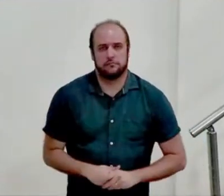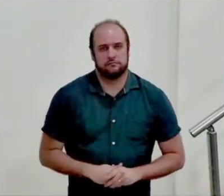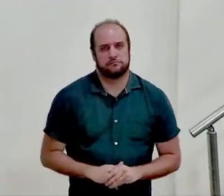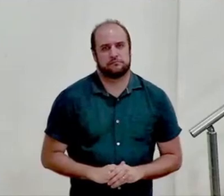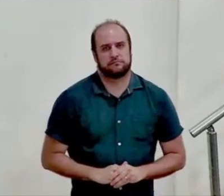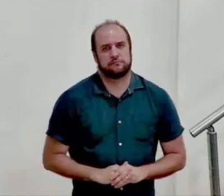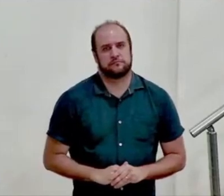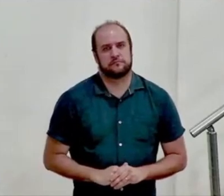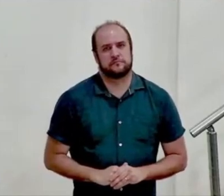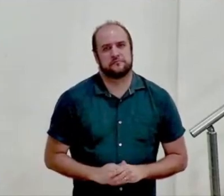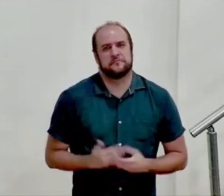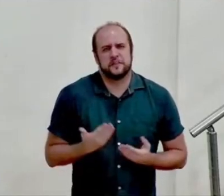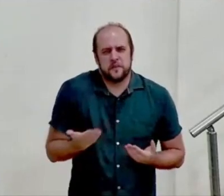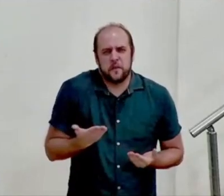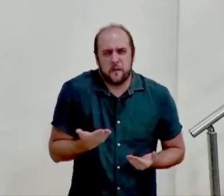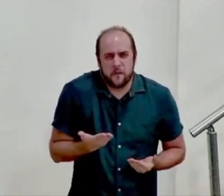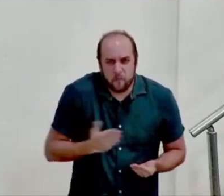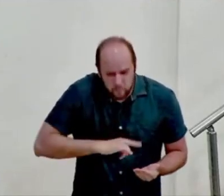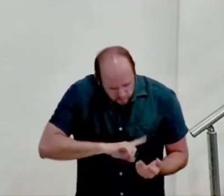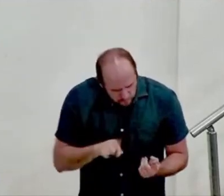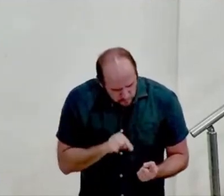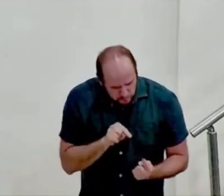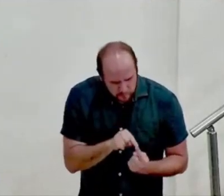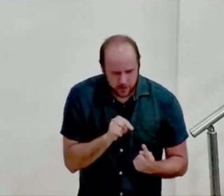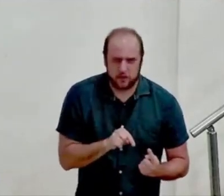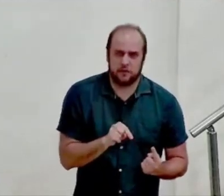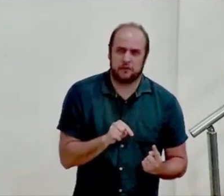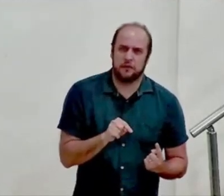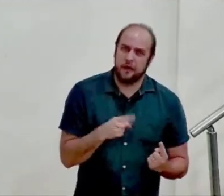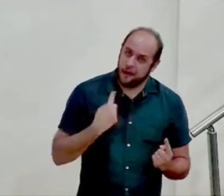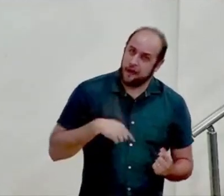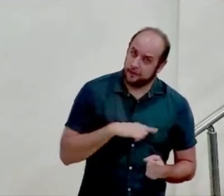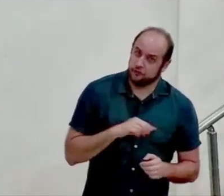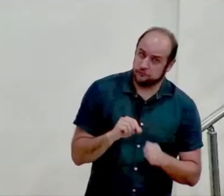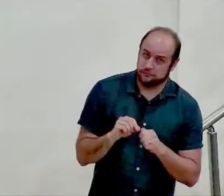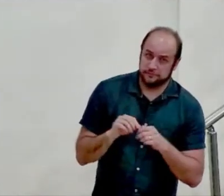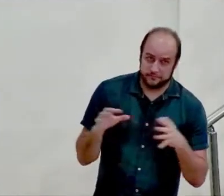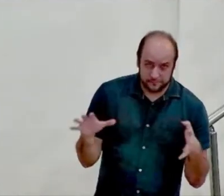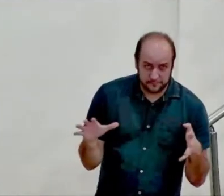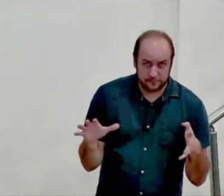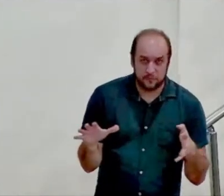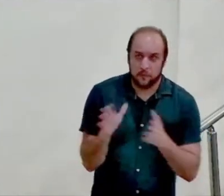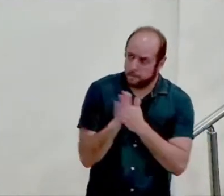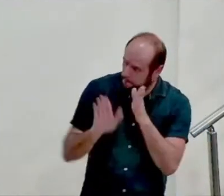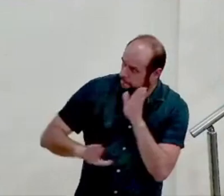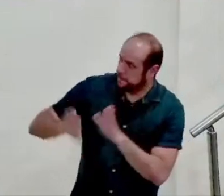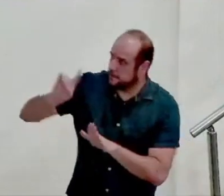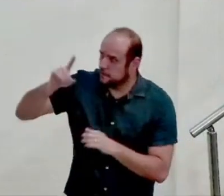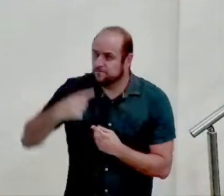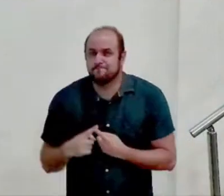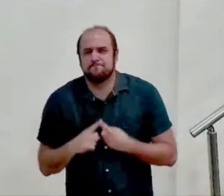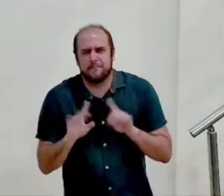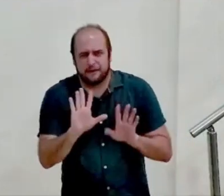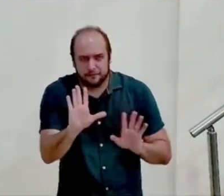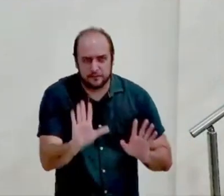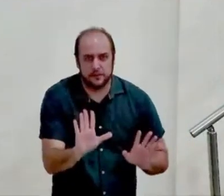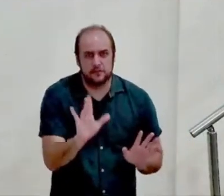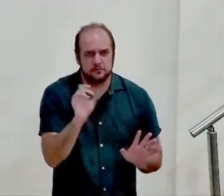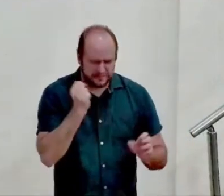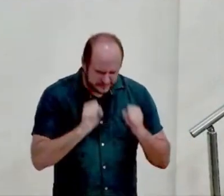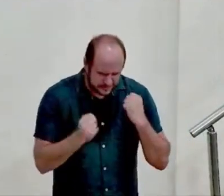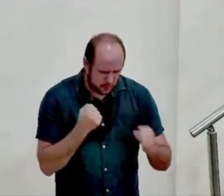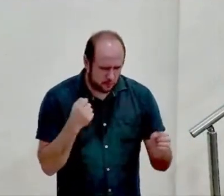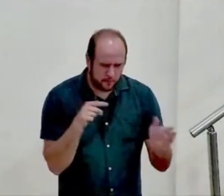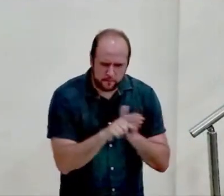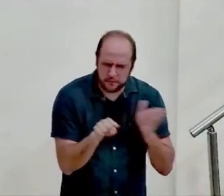E este é o ponto, queridos. Nós fomos criados para adorar a Deus. Agora, o salmista se pergunta quem